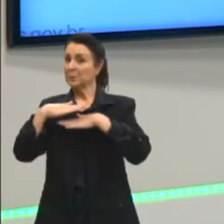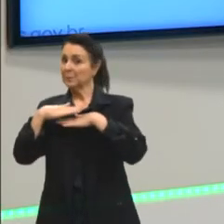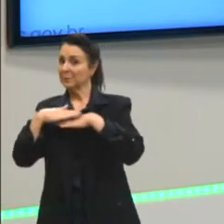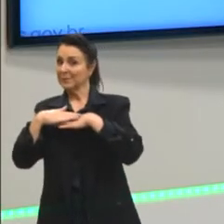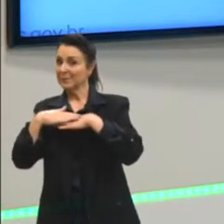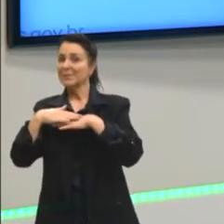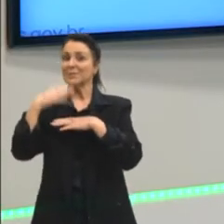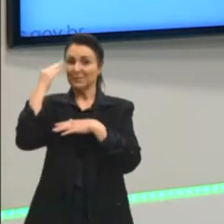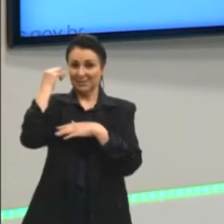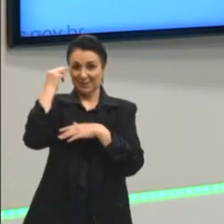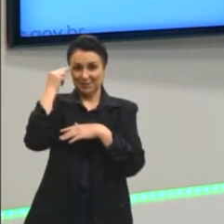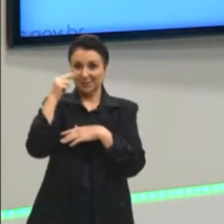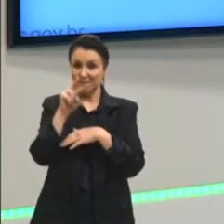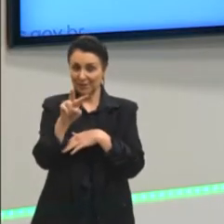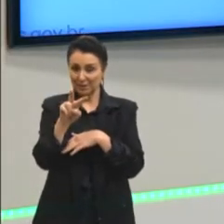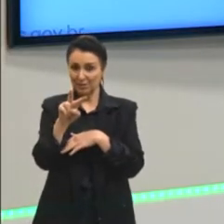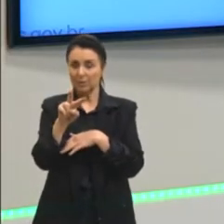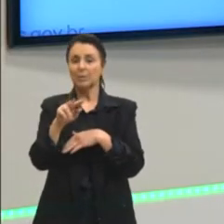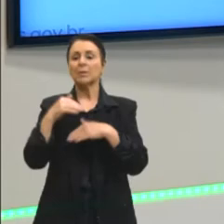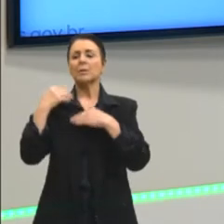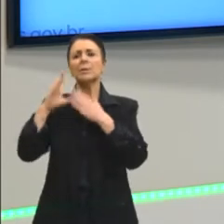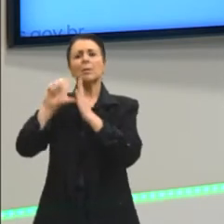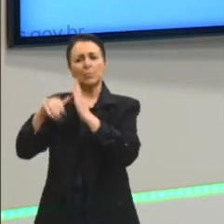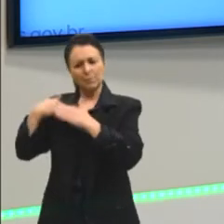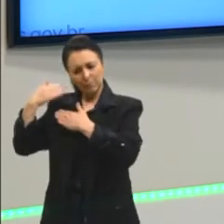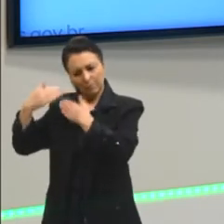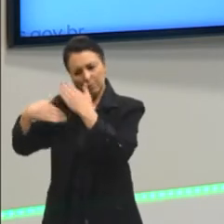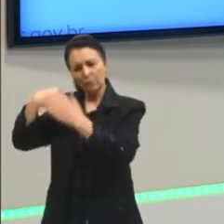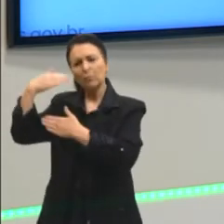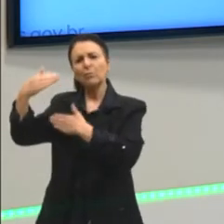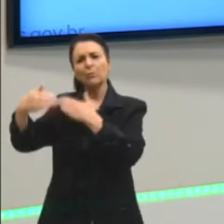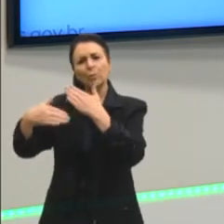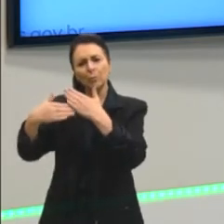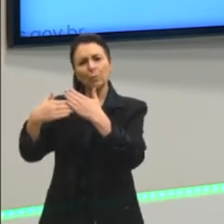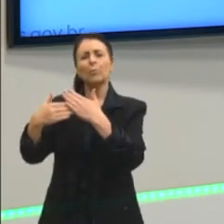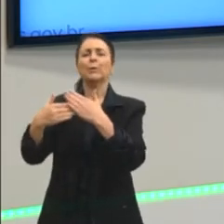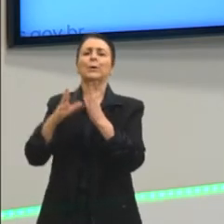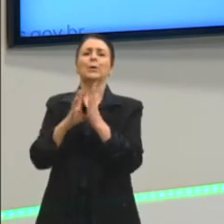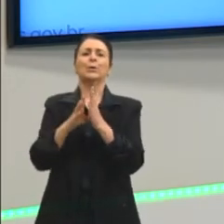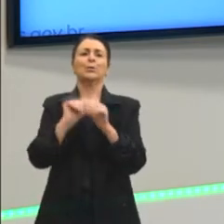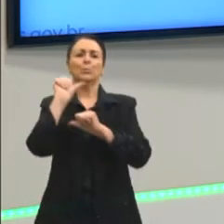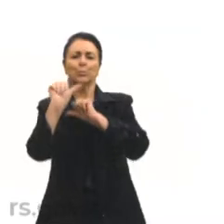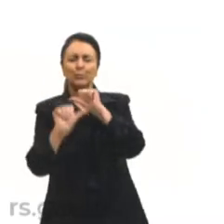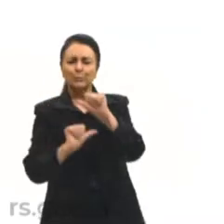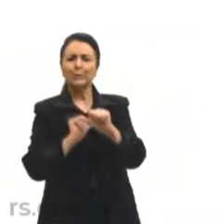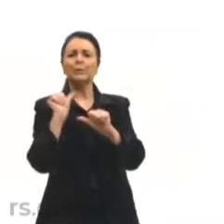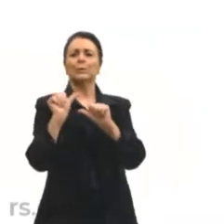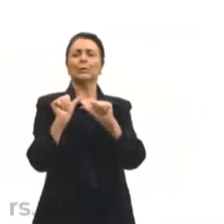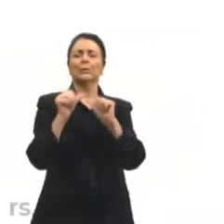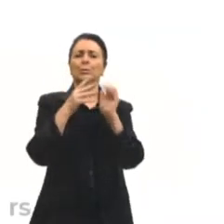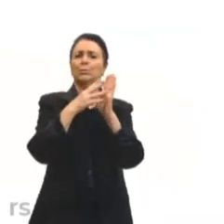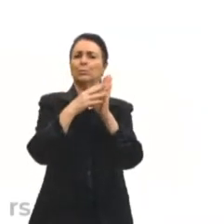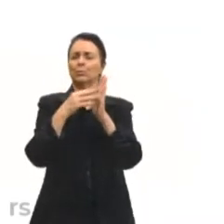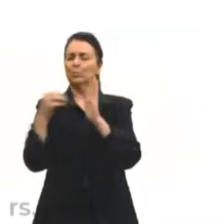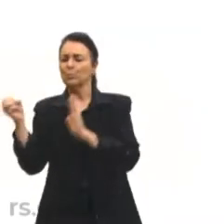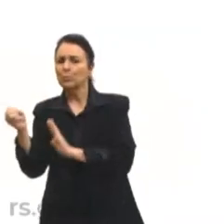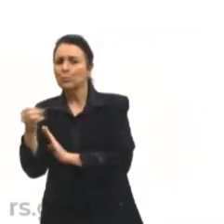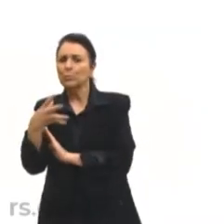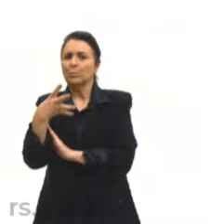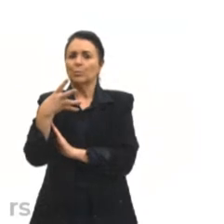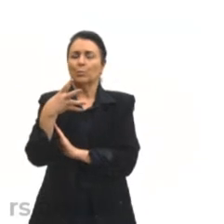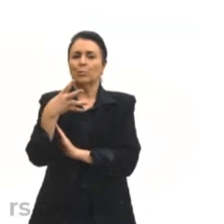processo de produção de pinturas foi evoluindo ao longo do tempo, ele foi se modernizando. As tinturas,